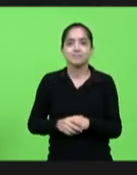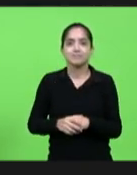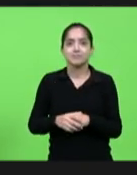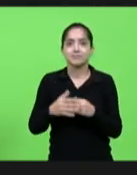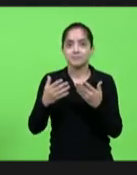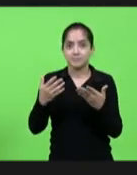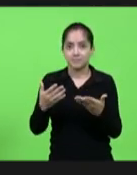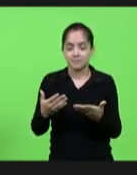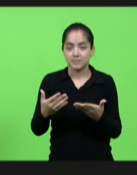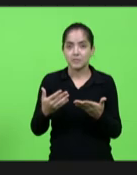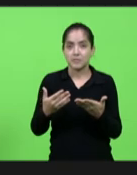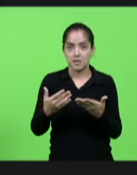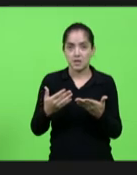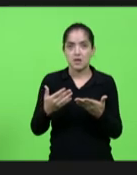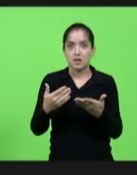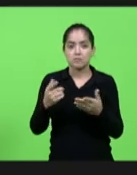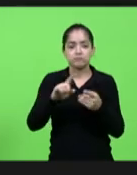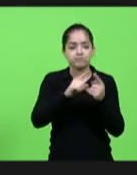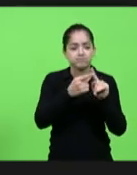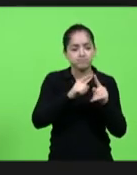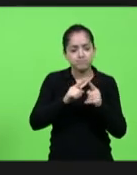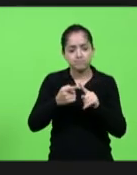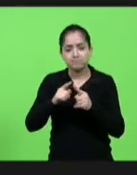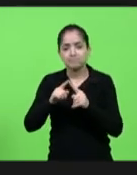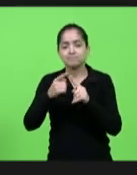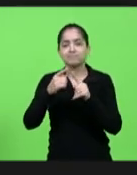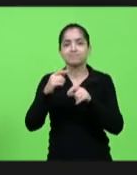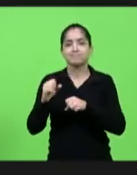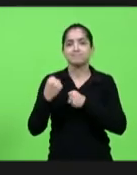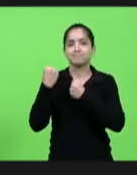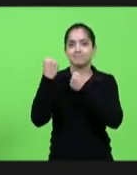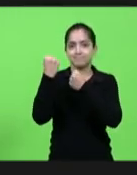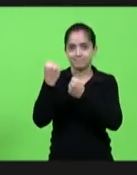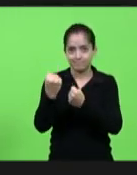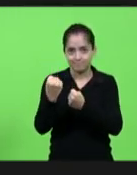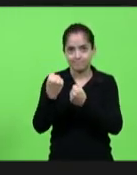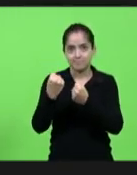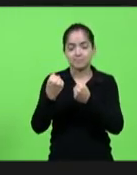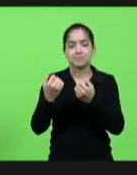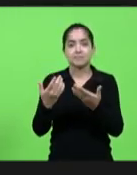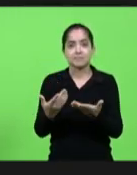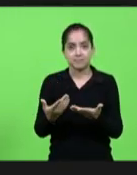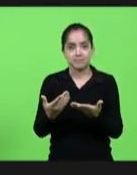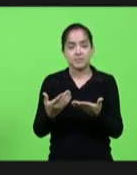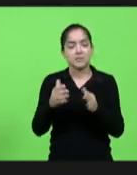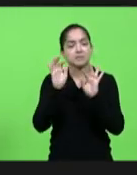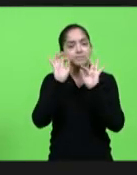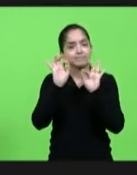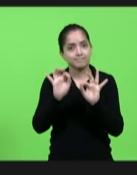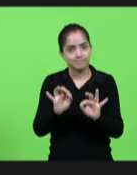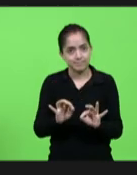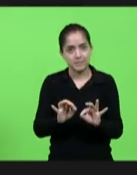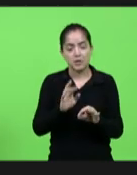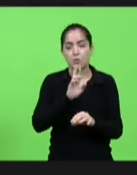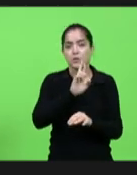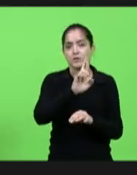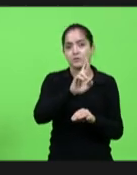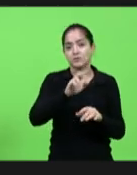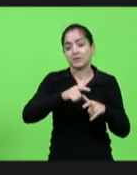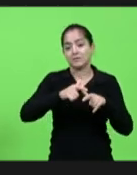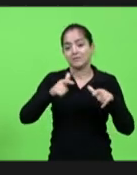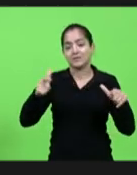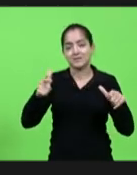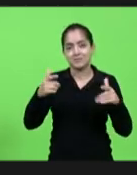mais passos nós tivermos de articulação para o fortalecimento e para as lutas dos SUAS tenho certeza que os resultados são mais amplos